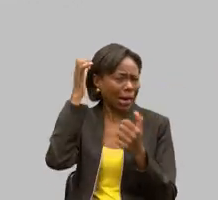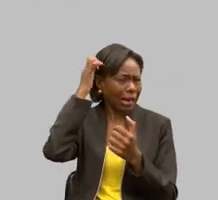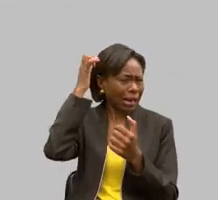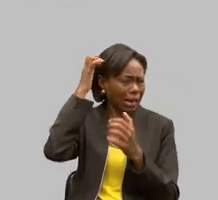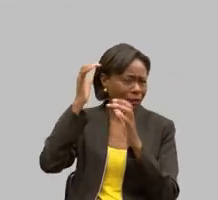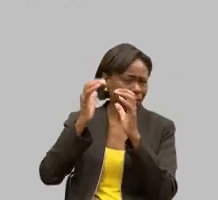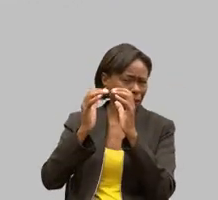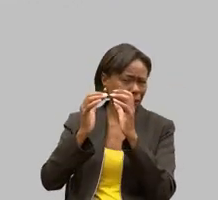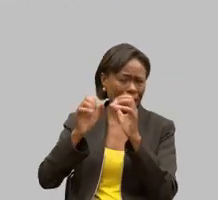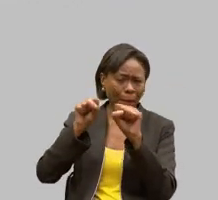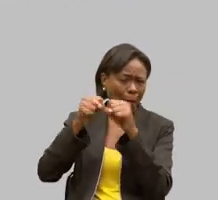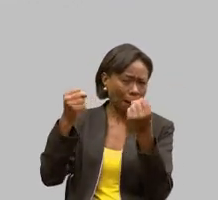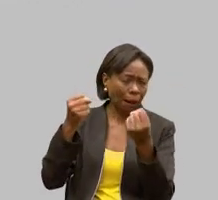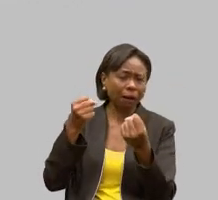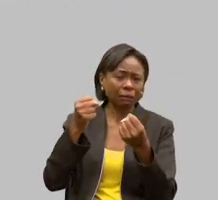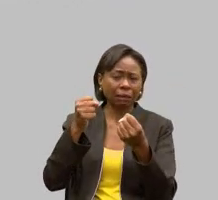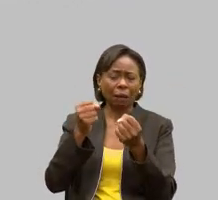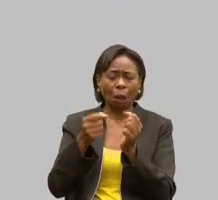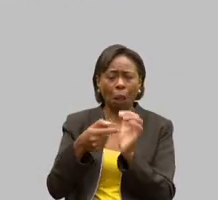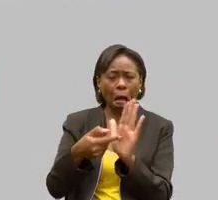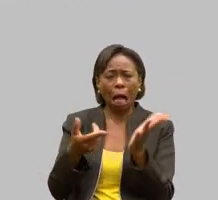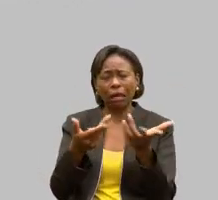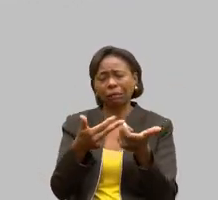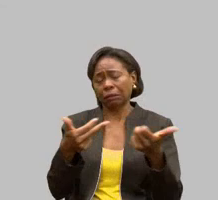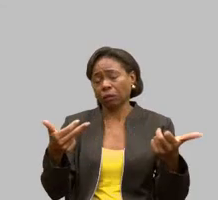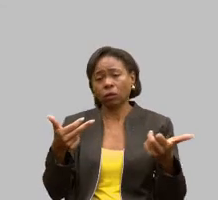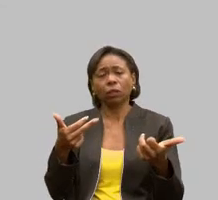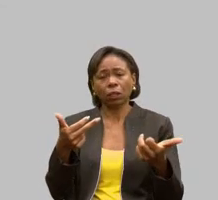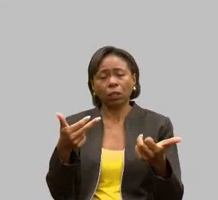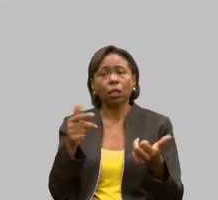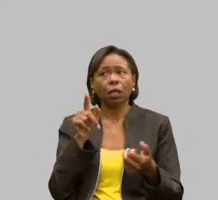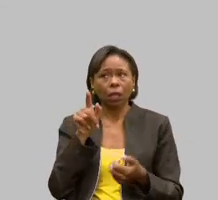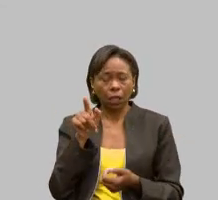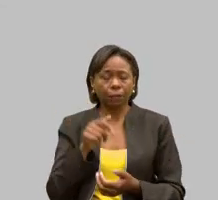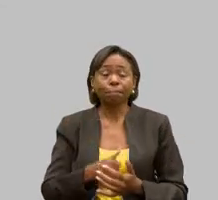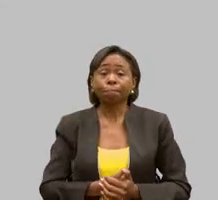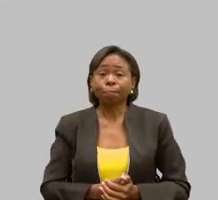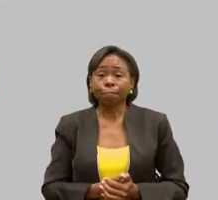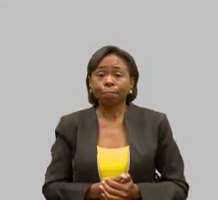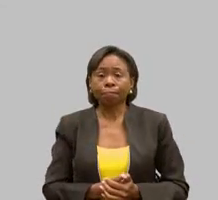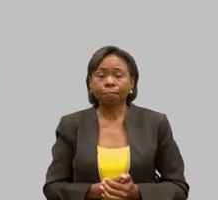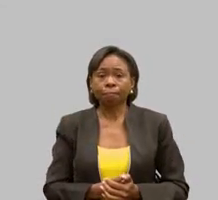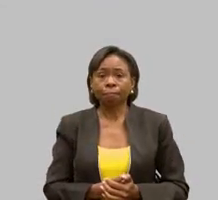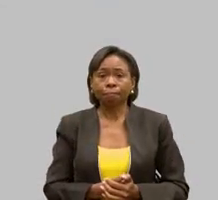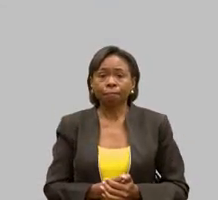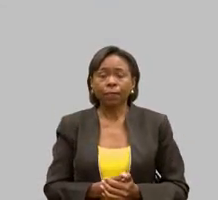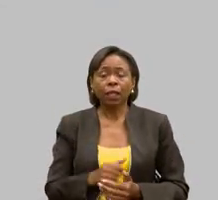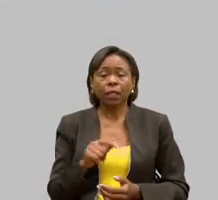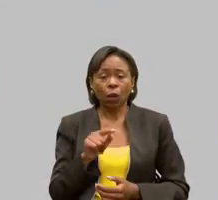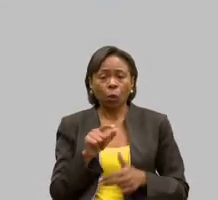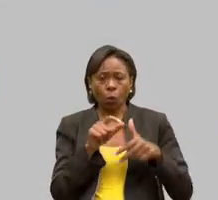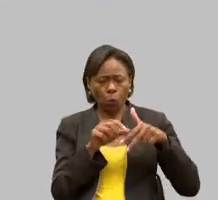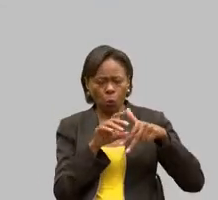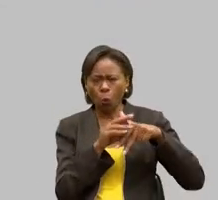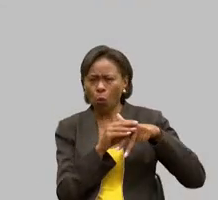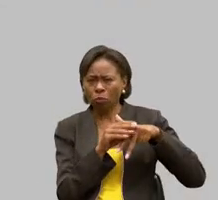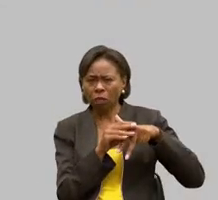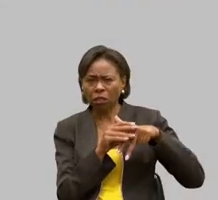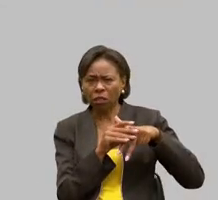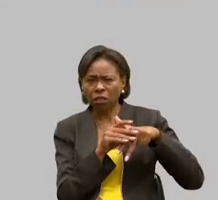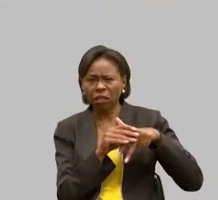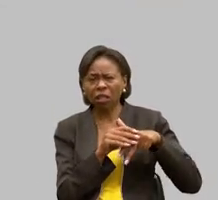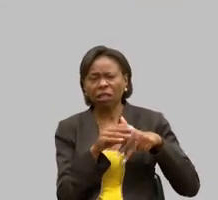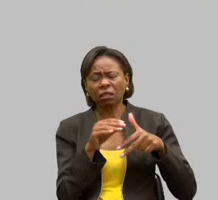expostas ali da imigrante, daquela região de Santos ali, então o paciente muito deprimido e com